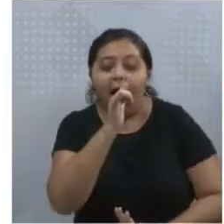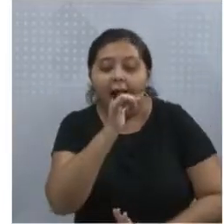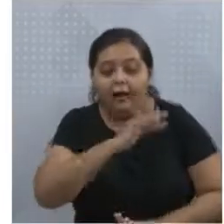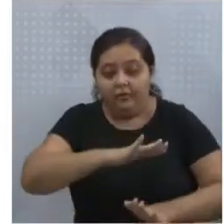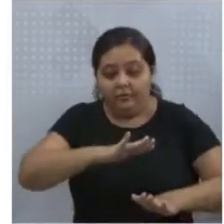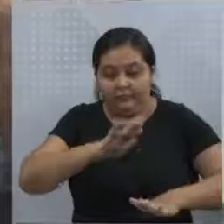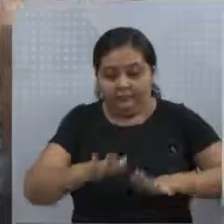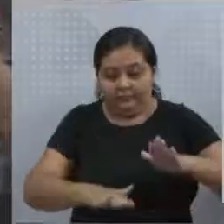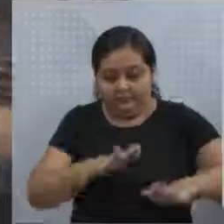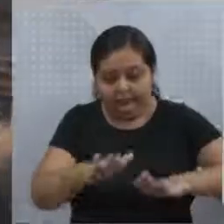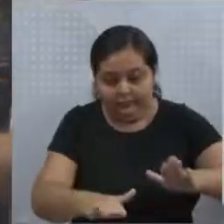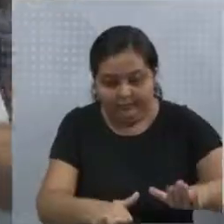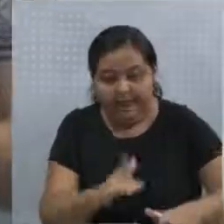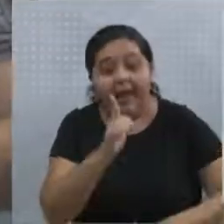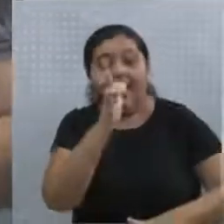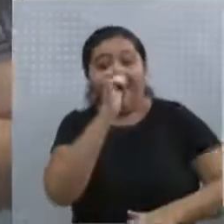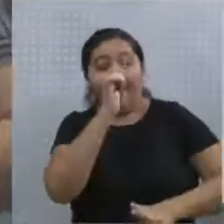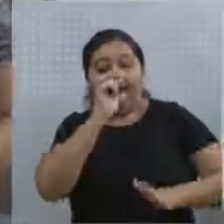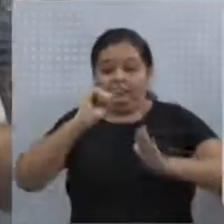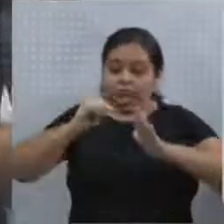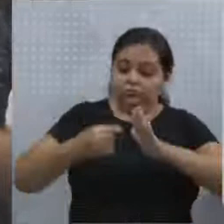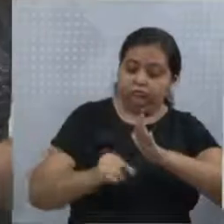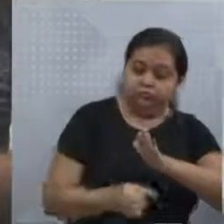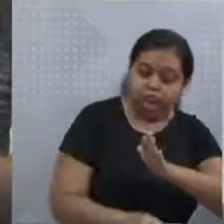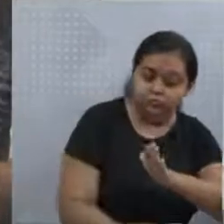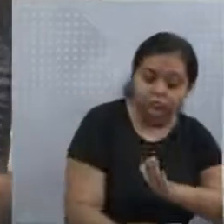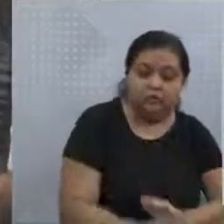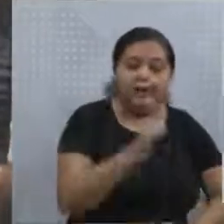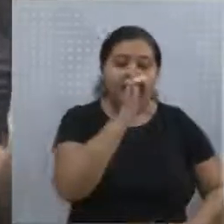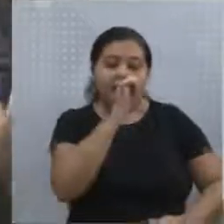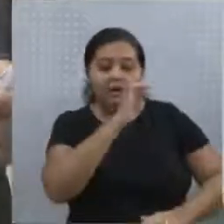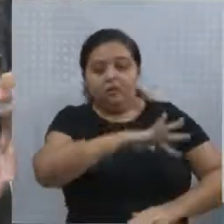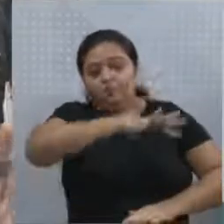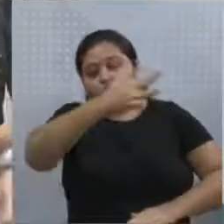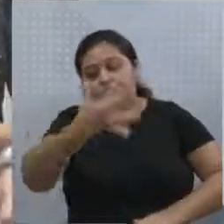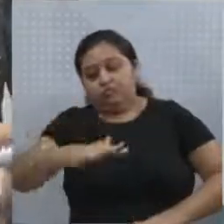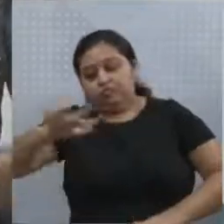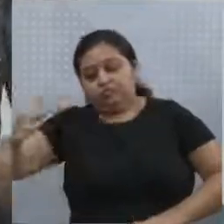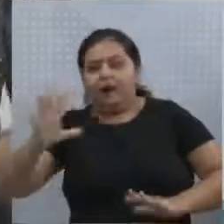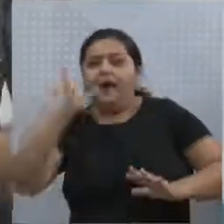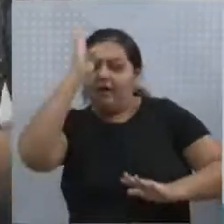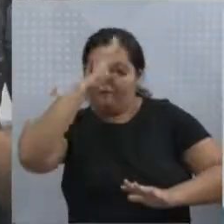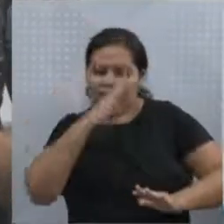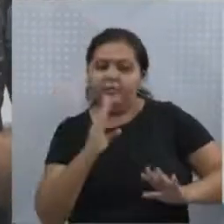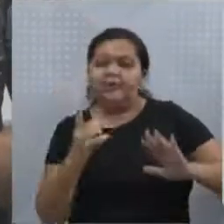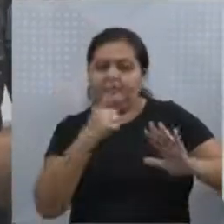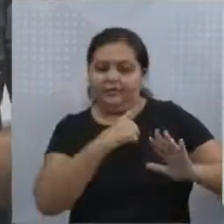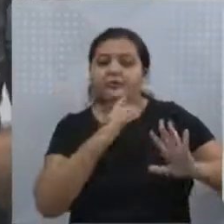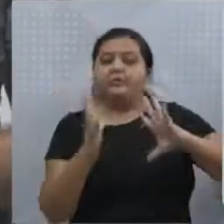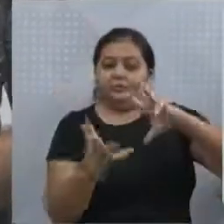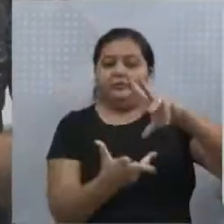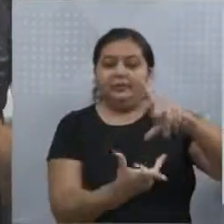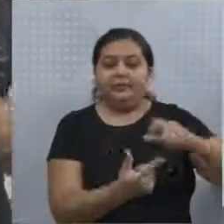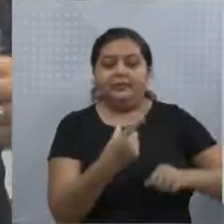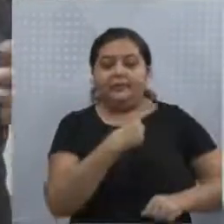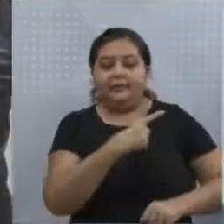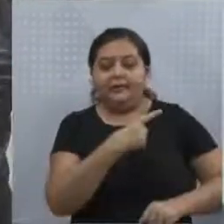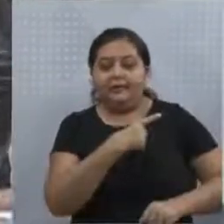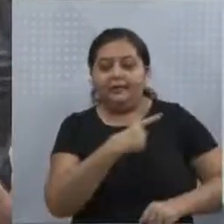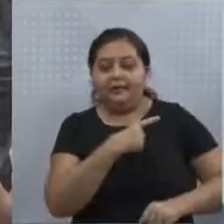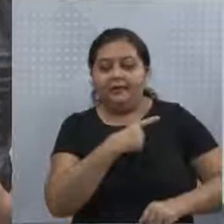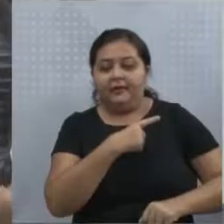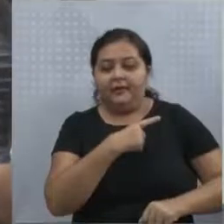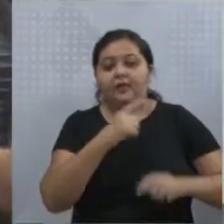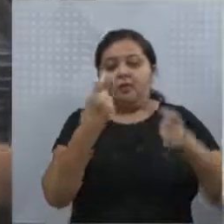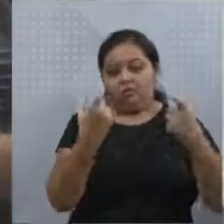a água no subsolo. Essa água no subsolo dá-se o nome de lençóis freáticos. E existe no Brasil, por exemplo, o Aquífero Guarani, que é um